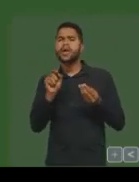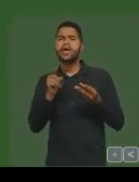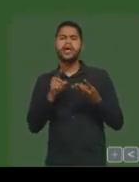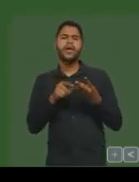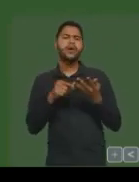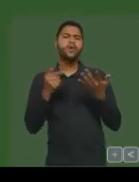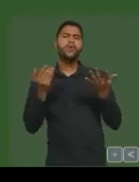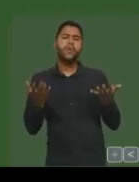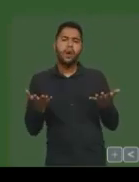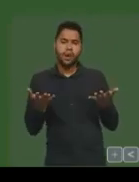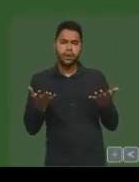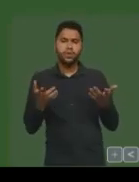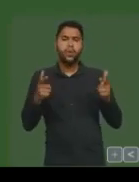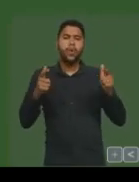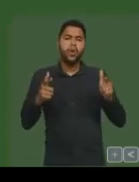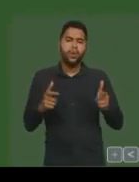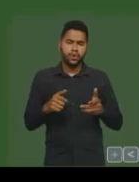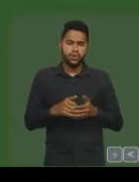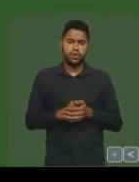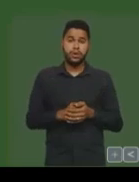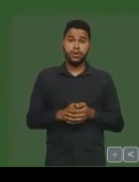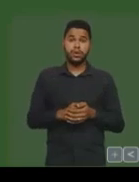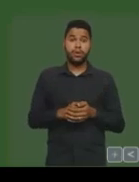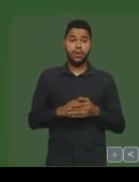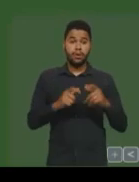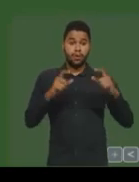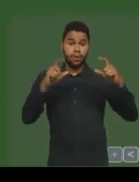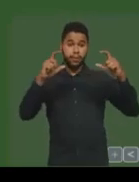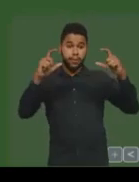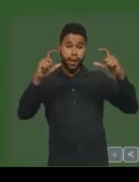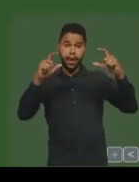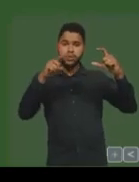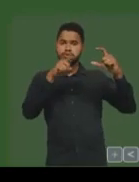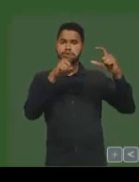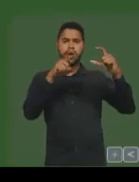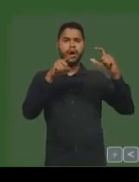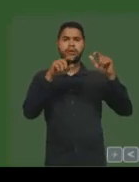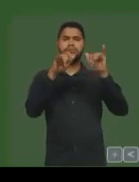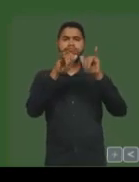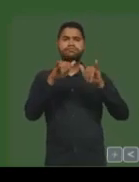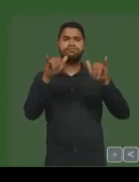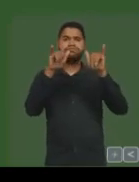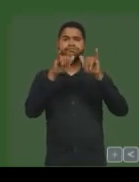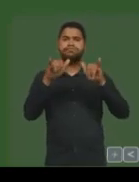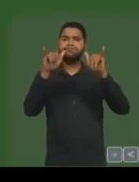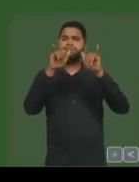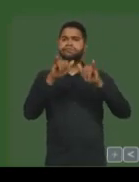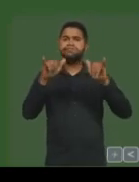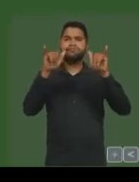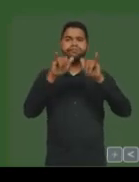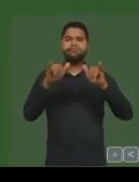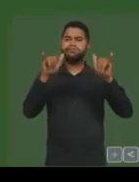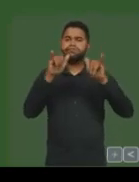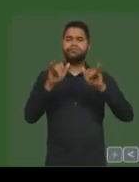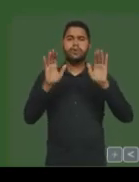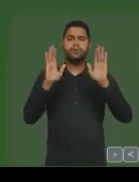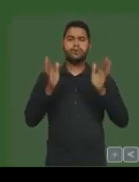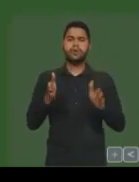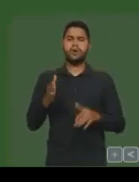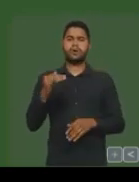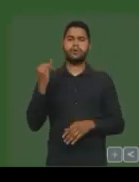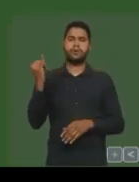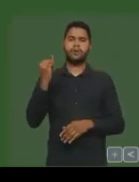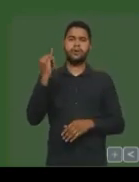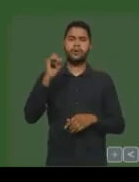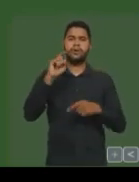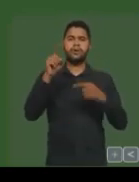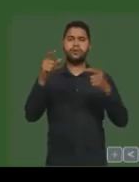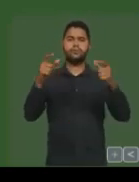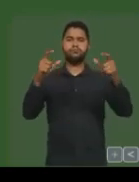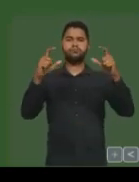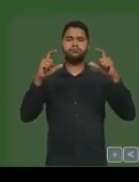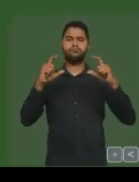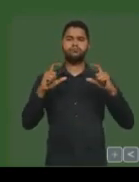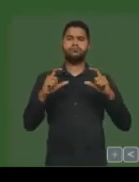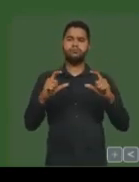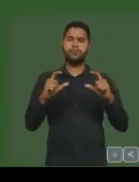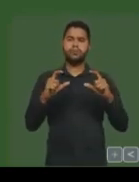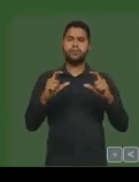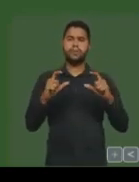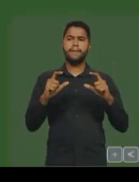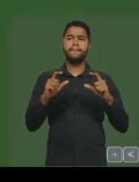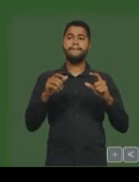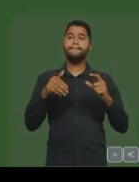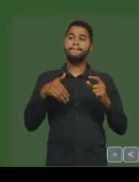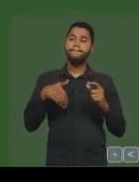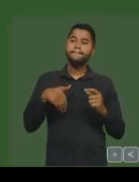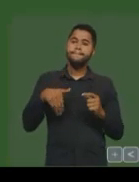parágrafo de uma notícia, você já tem todas aquelas informações relevantes. E depois, você vai tendo